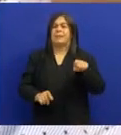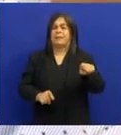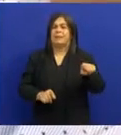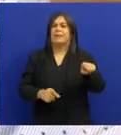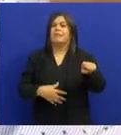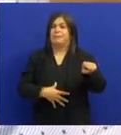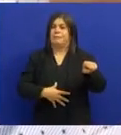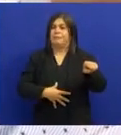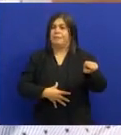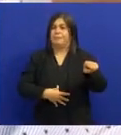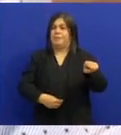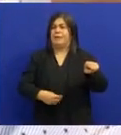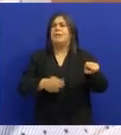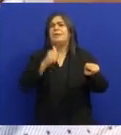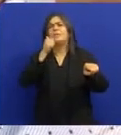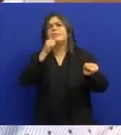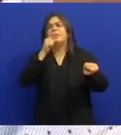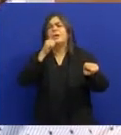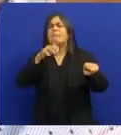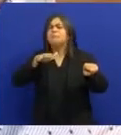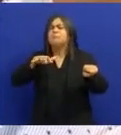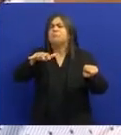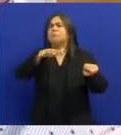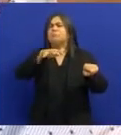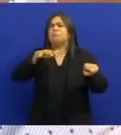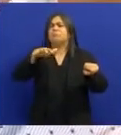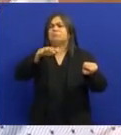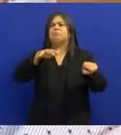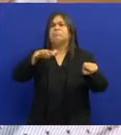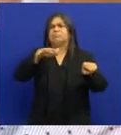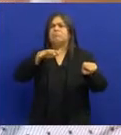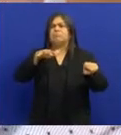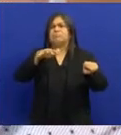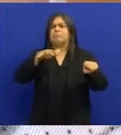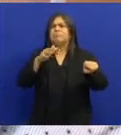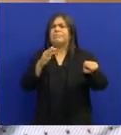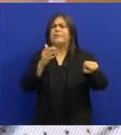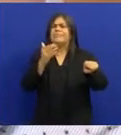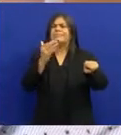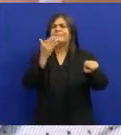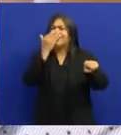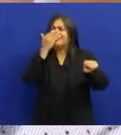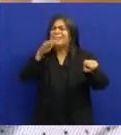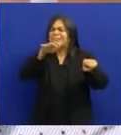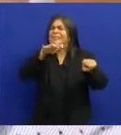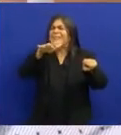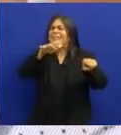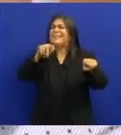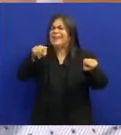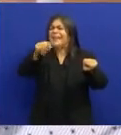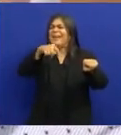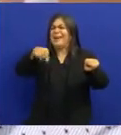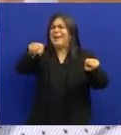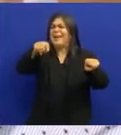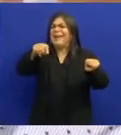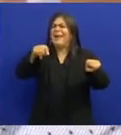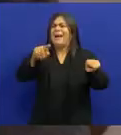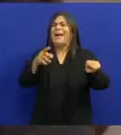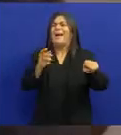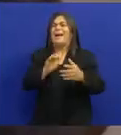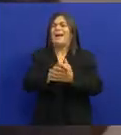prostituta Da Da Da Mãe de Chúria Se chamava A zona Do